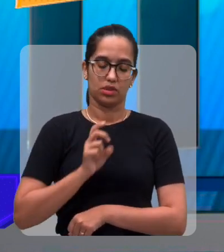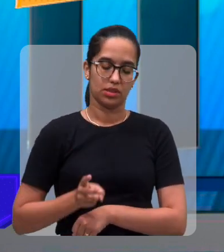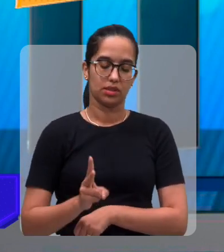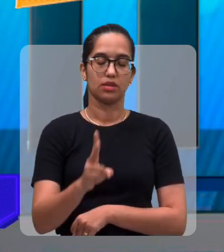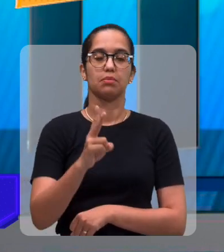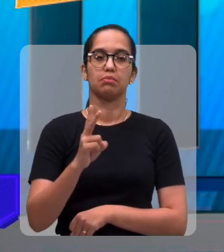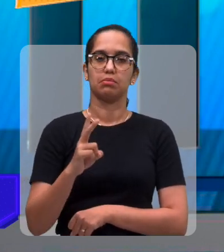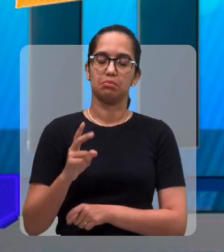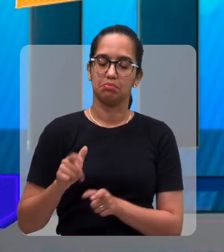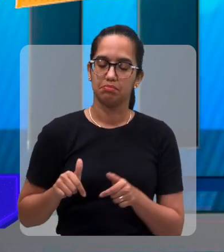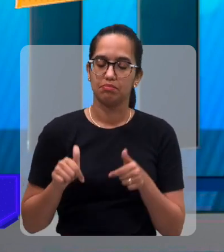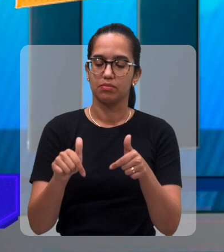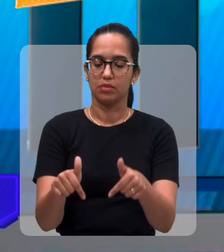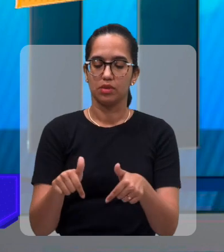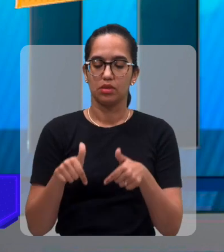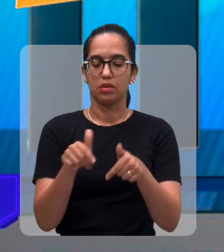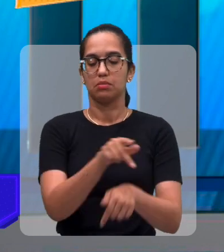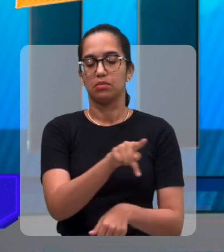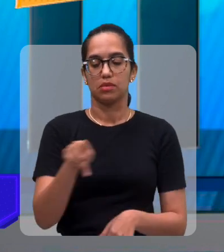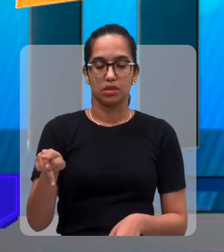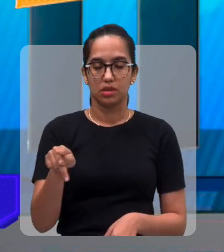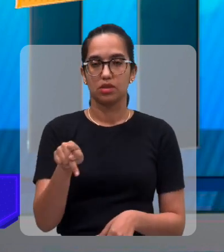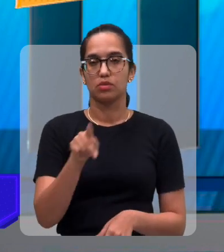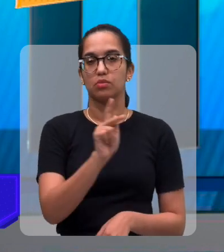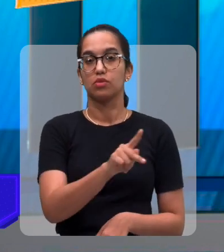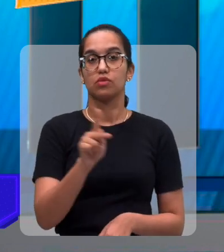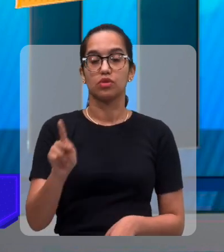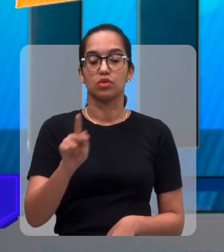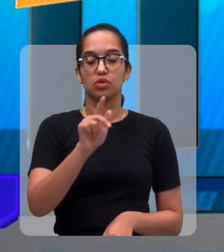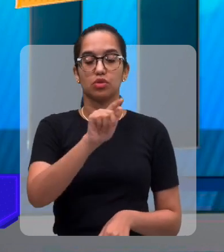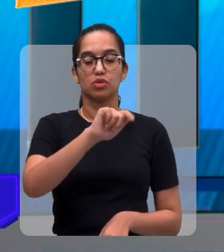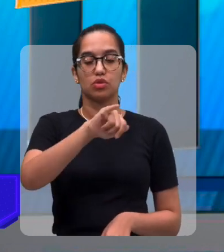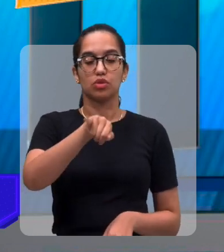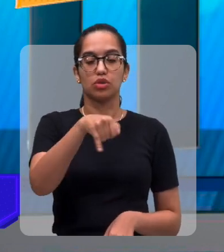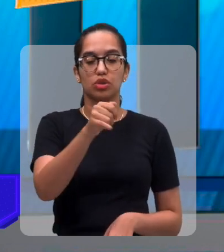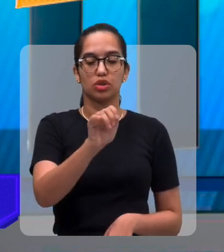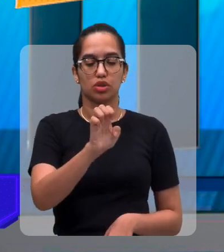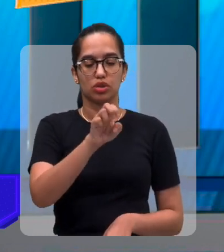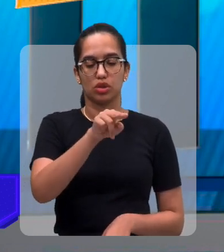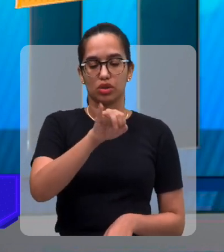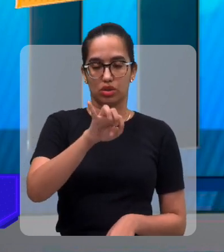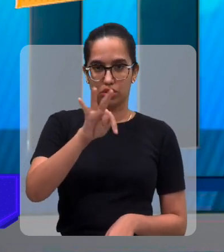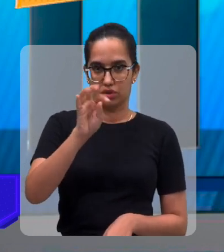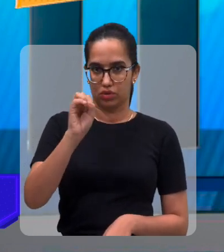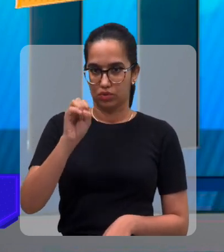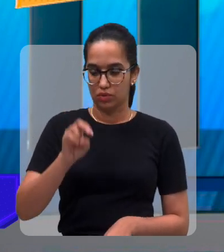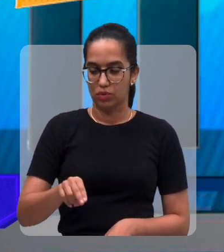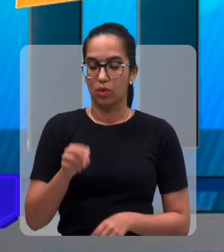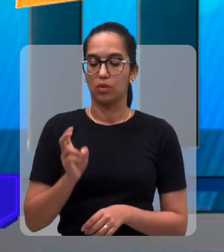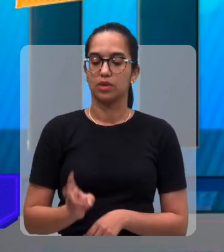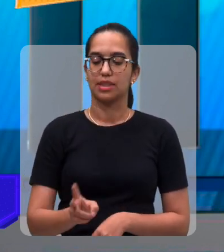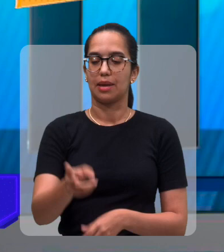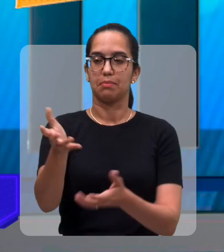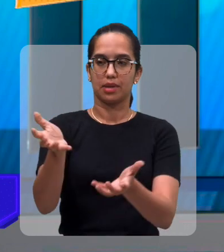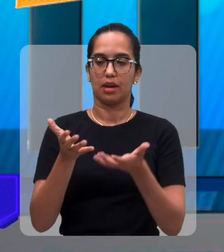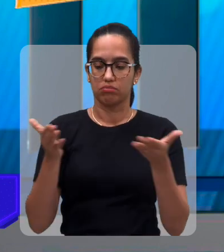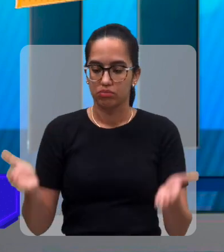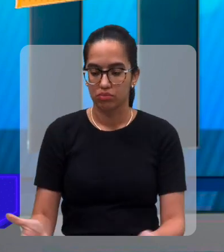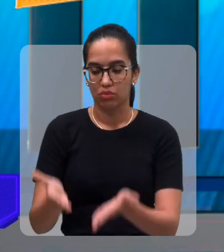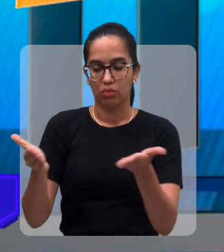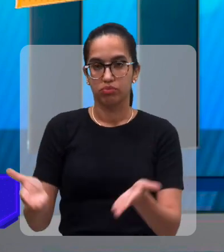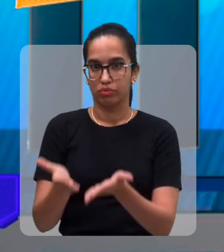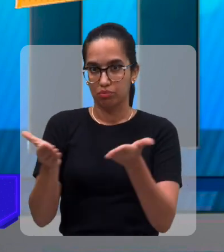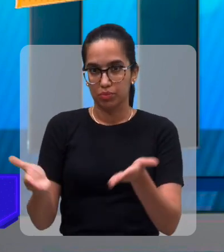esforçado, o presidente, na pessoa do professor Janilton Marques, tem se esforçado para promover pessoas